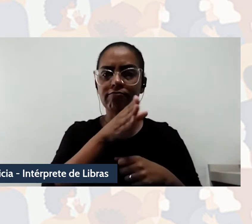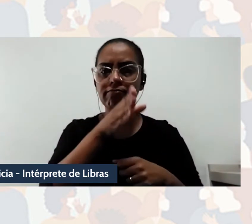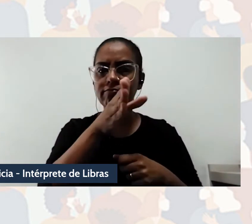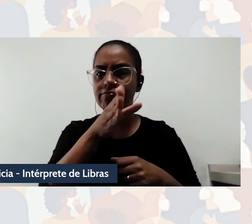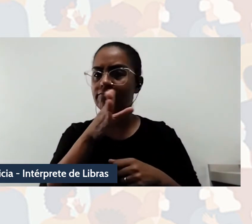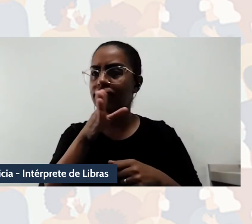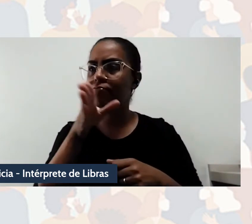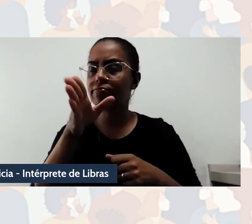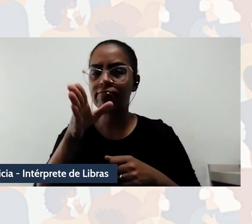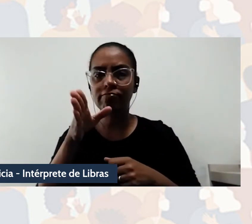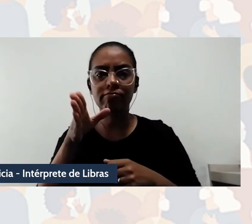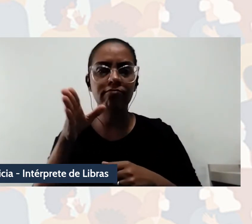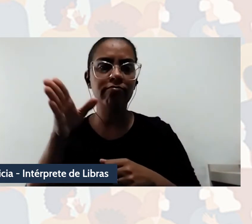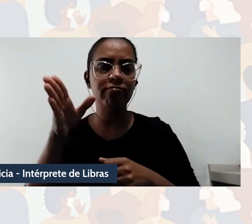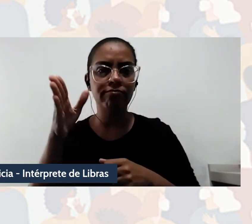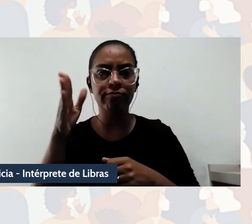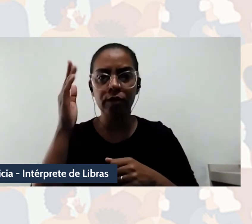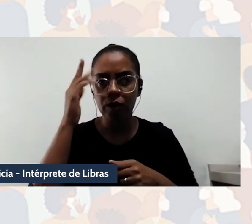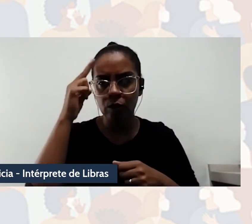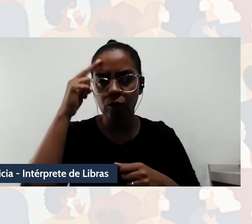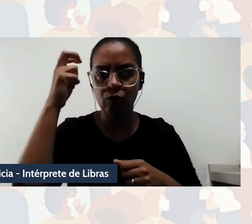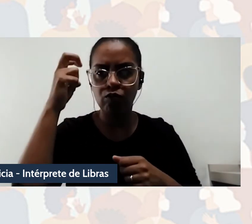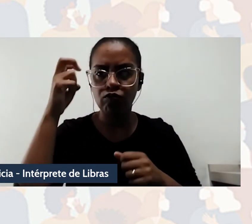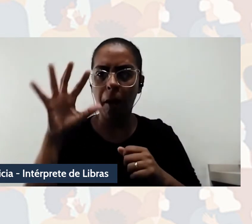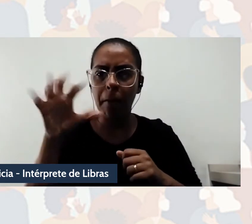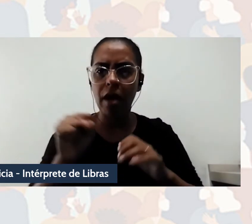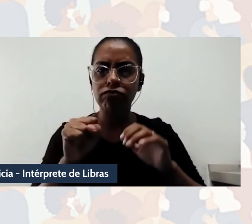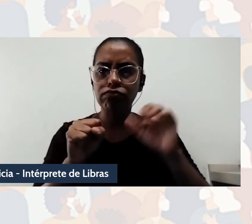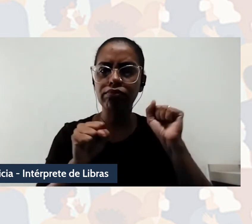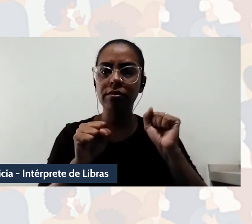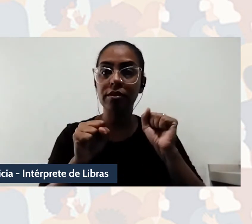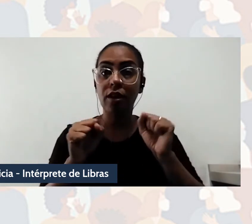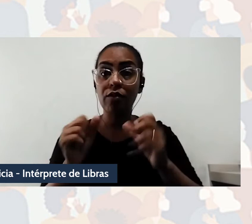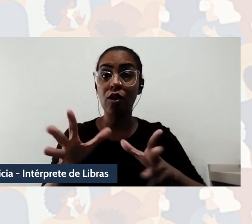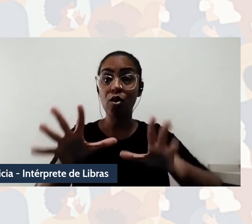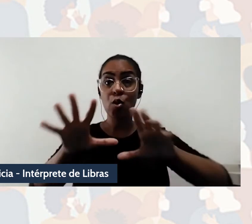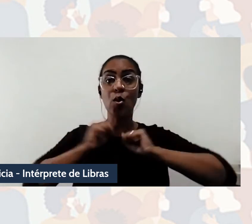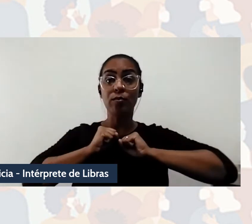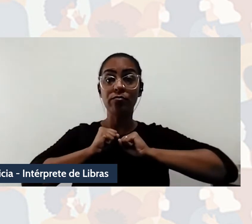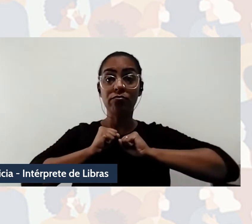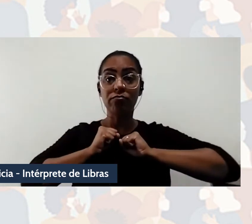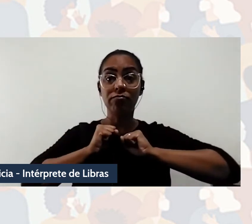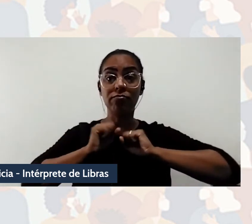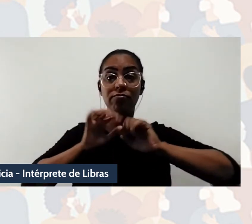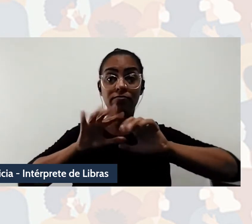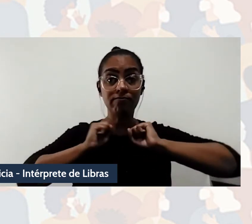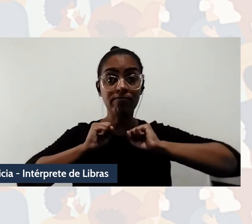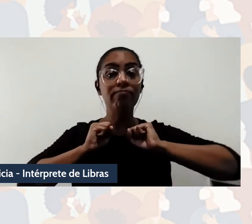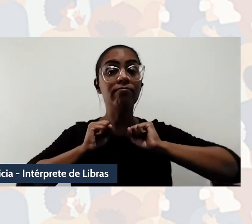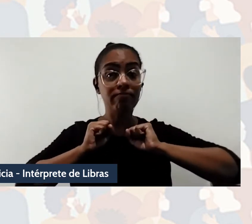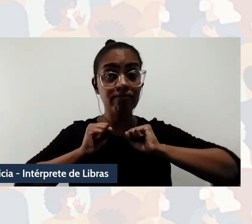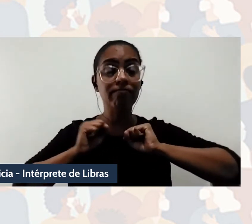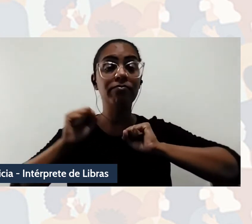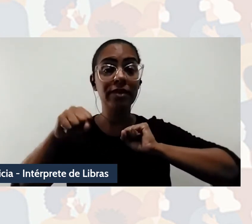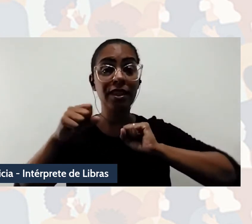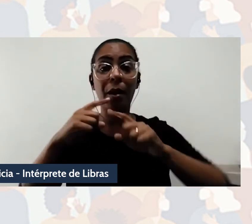latifúndio de saber, tomar a palavra, tomar esse latifúndio, esse espaço de saber que foi desapropriado o sujeito.